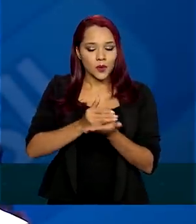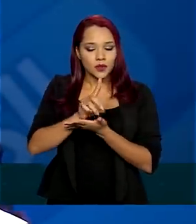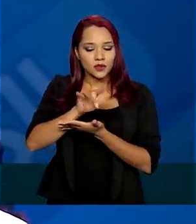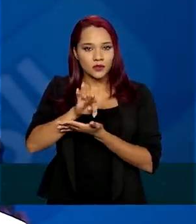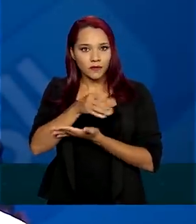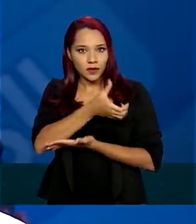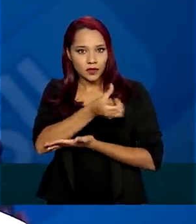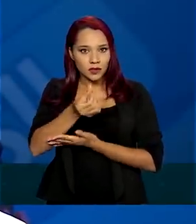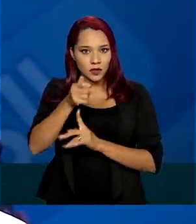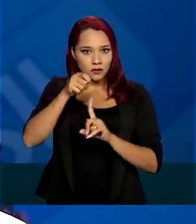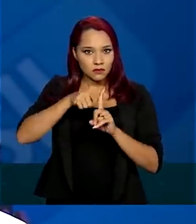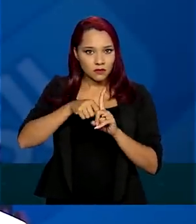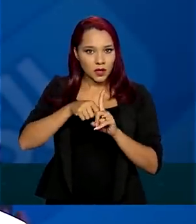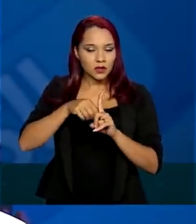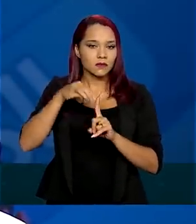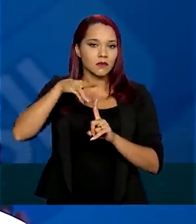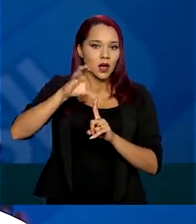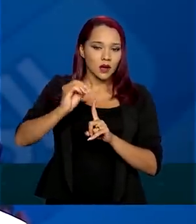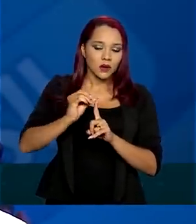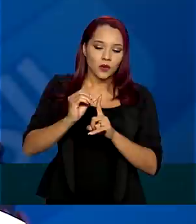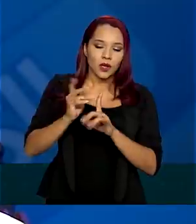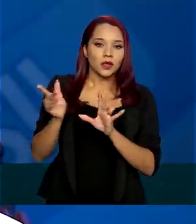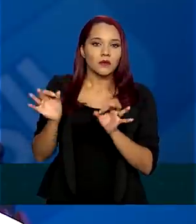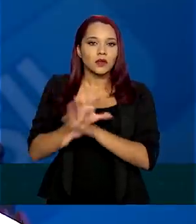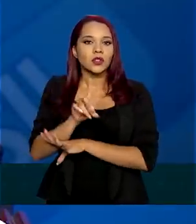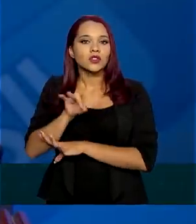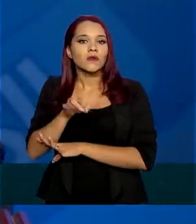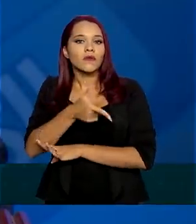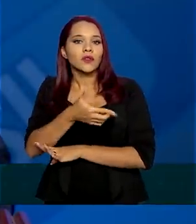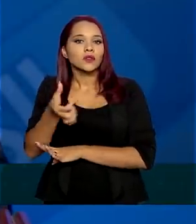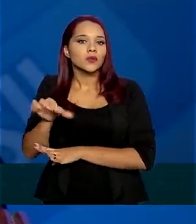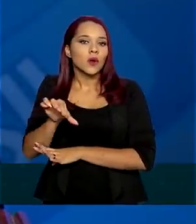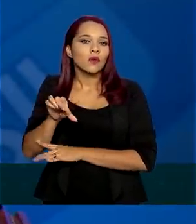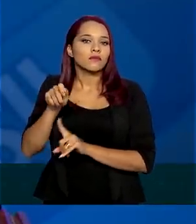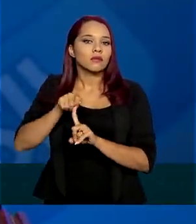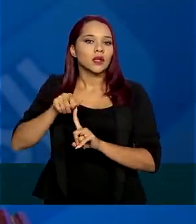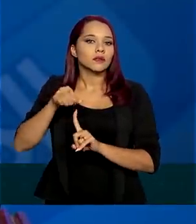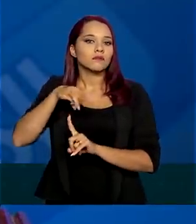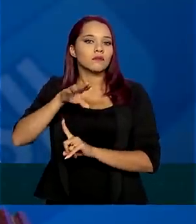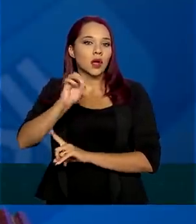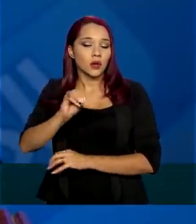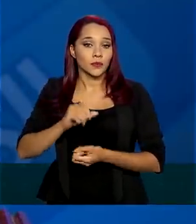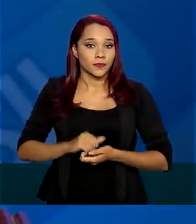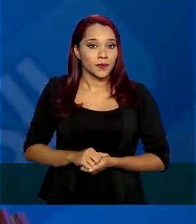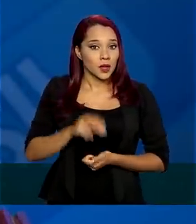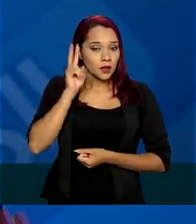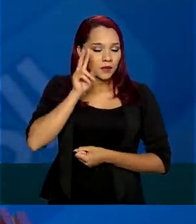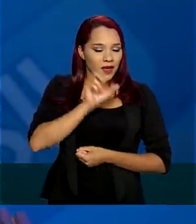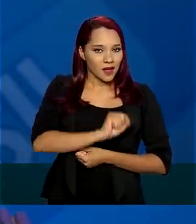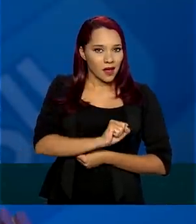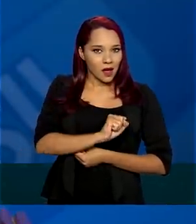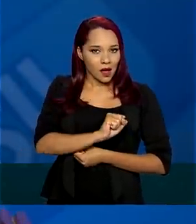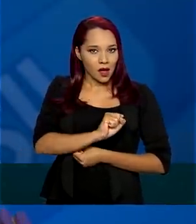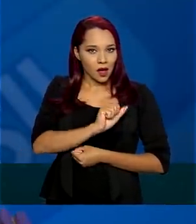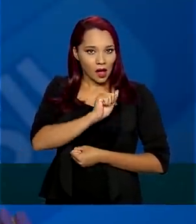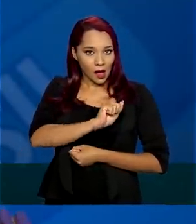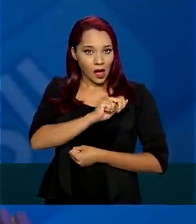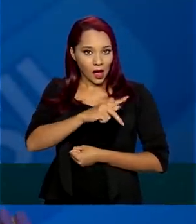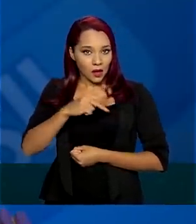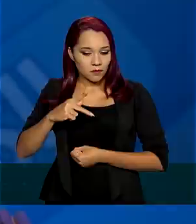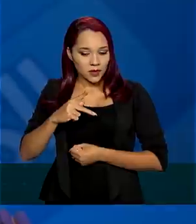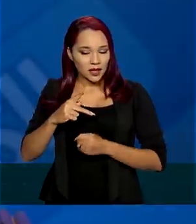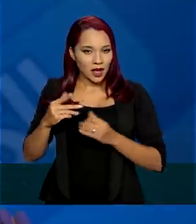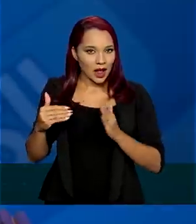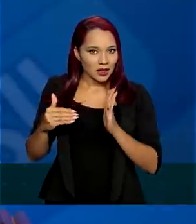26 de maio e terminando no dia 29 de maio. Lembrando que o aplicativo ficará aberto até o dia